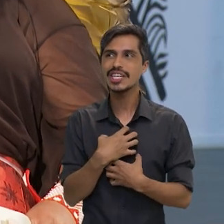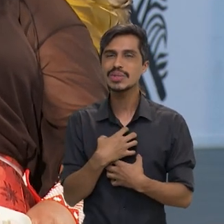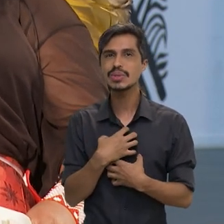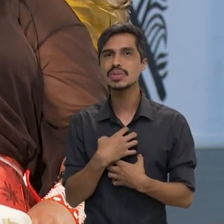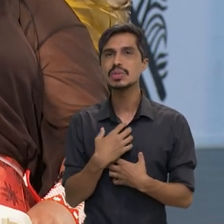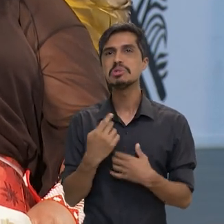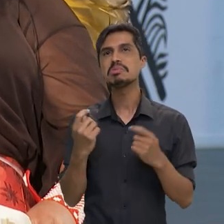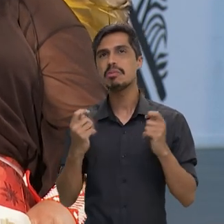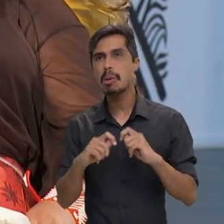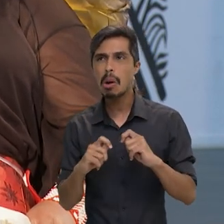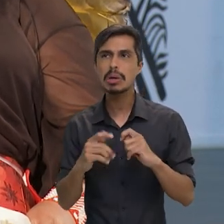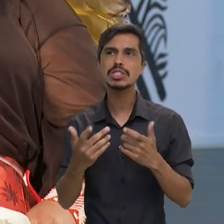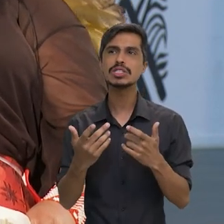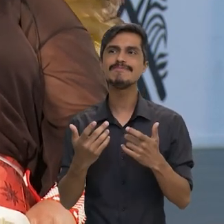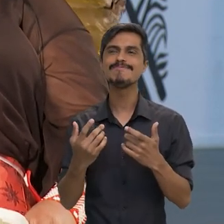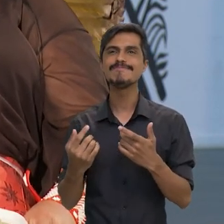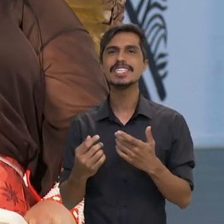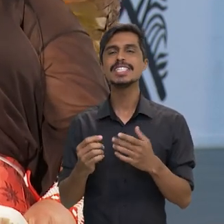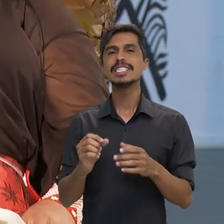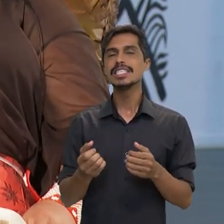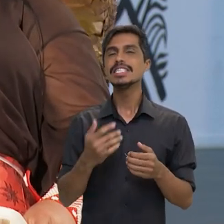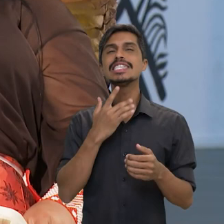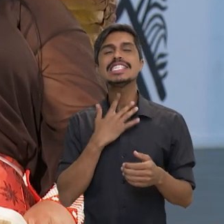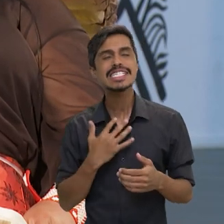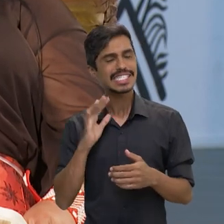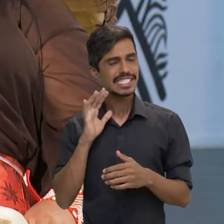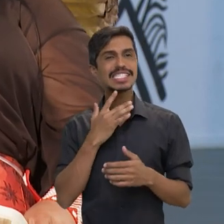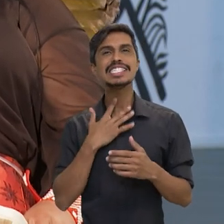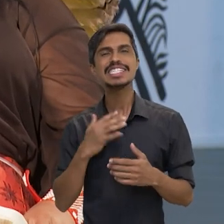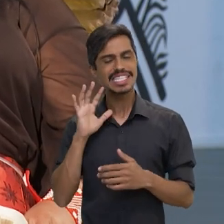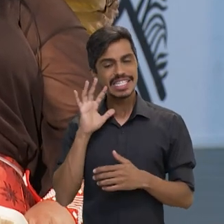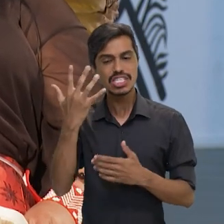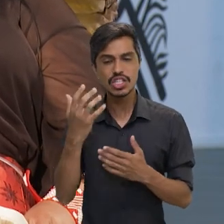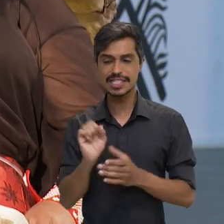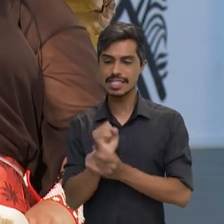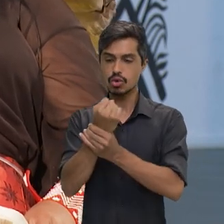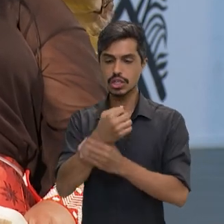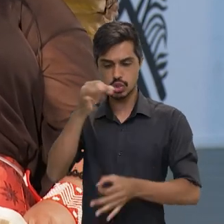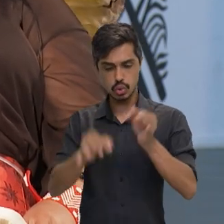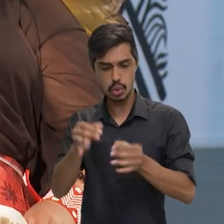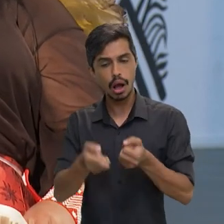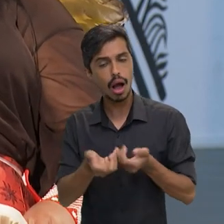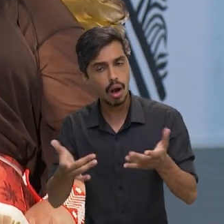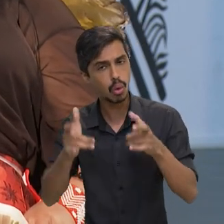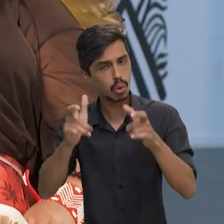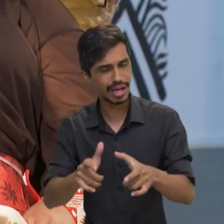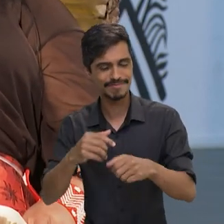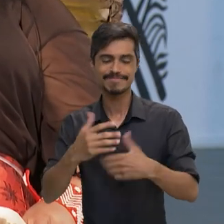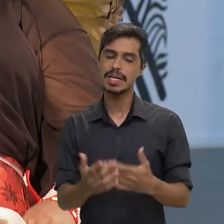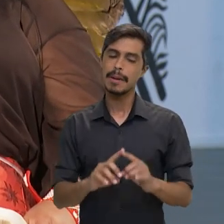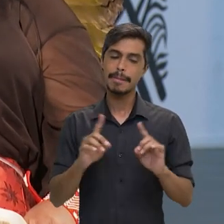que pode trazer segurança jurídica no campo. Segurança jurídica